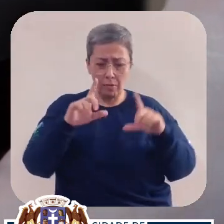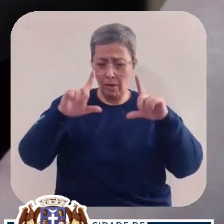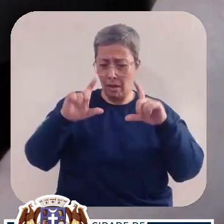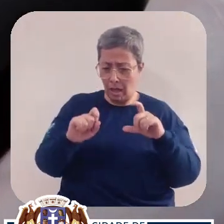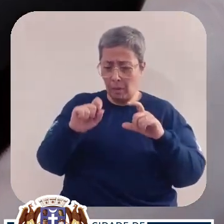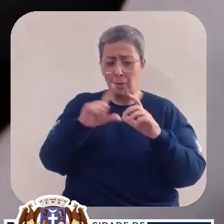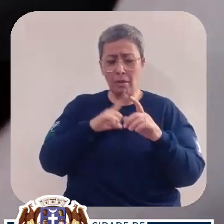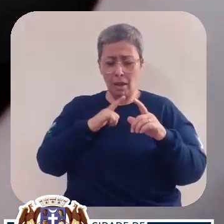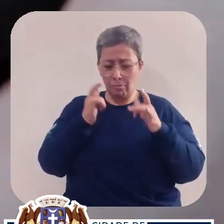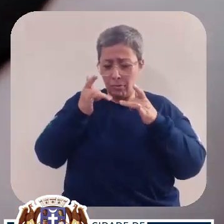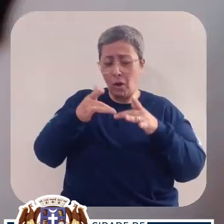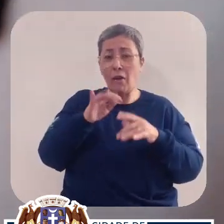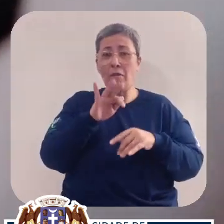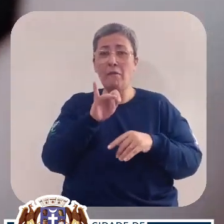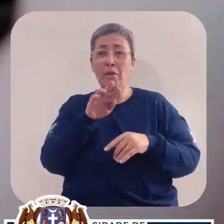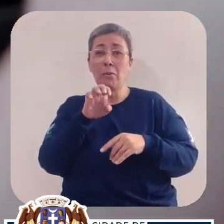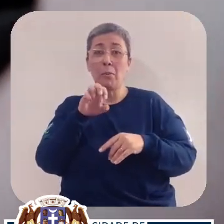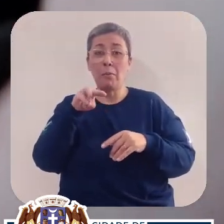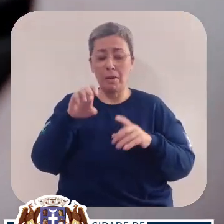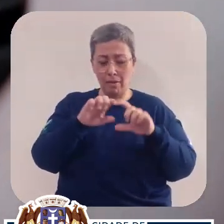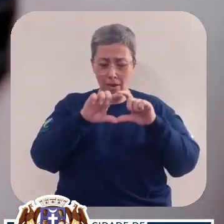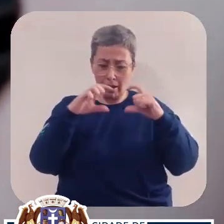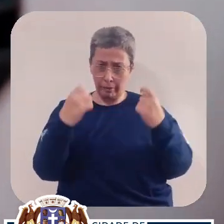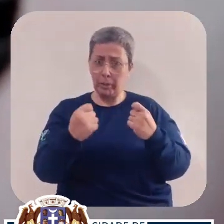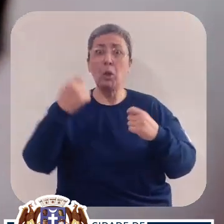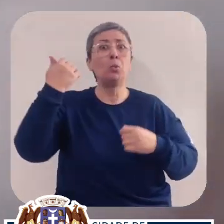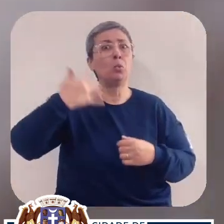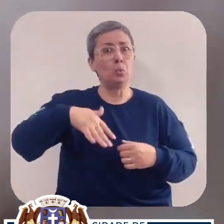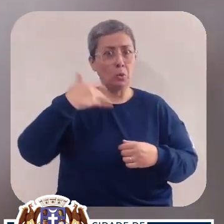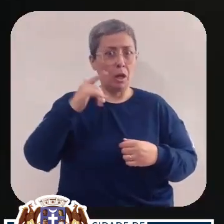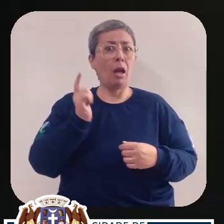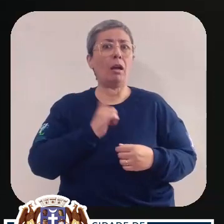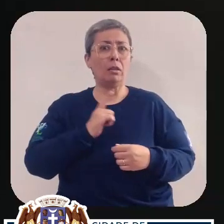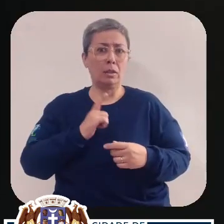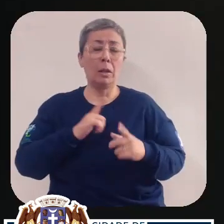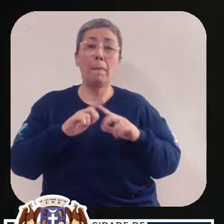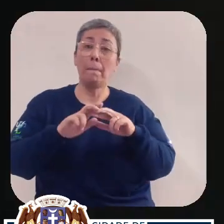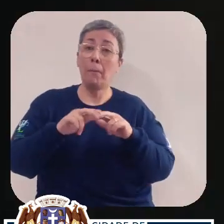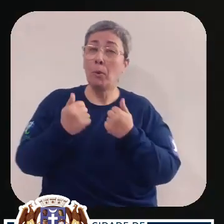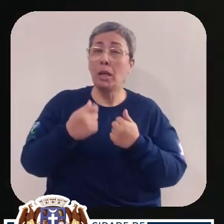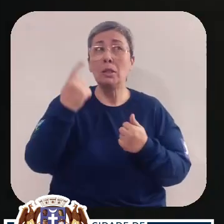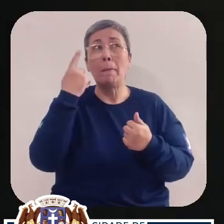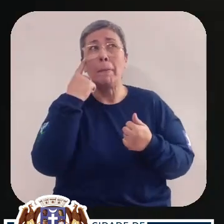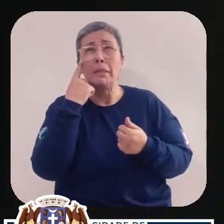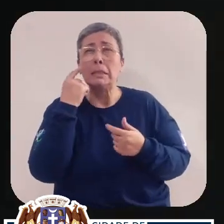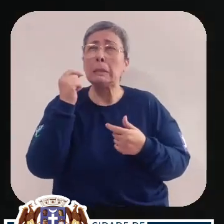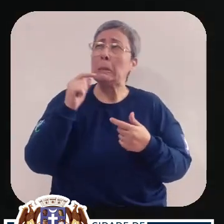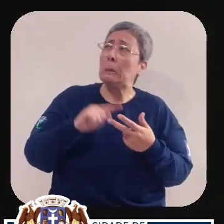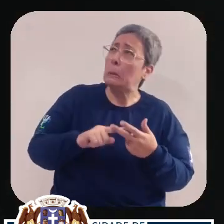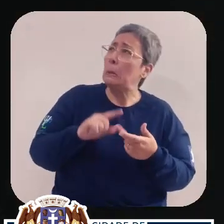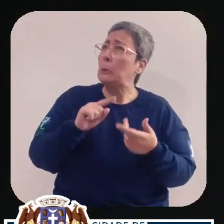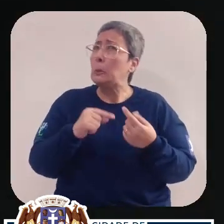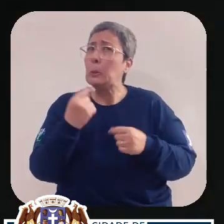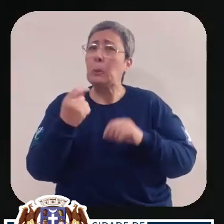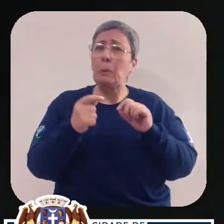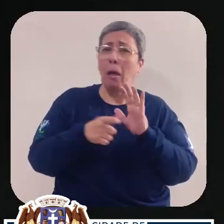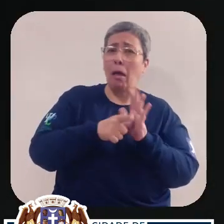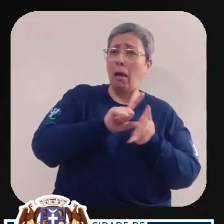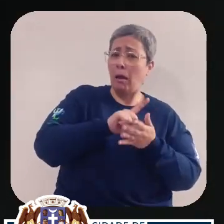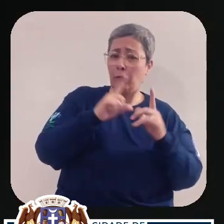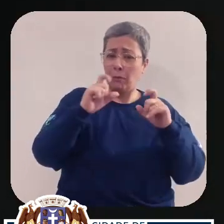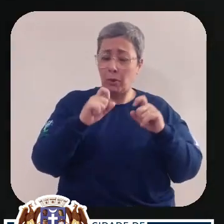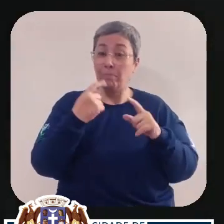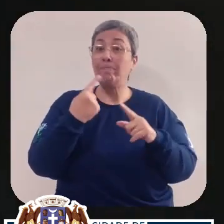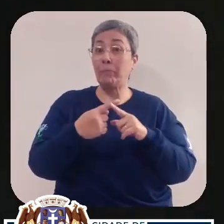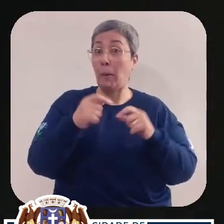Usávamos câmeras que funcionavam com o filme. E o filme era caro, né? Por isso, a gente pensava duas vezes antes de tirar uma